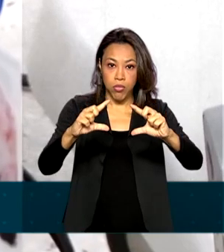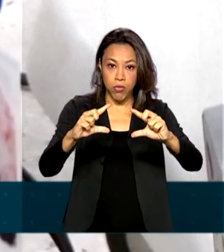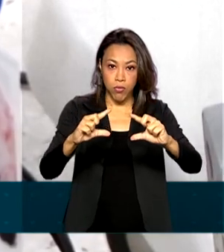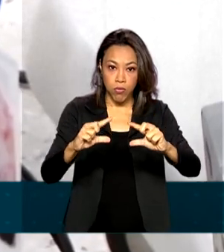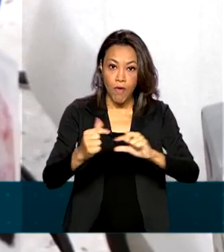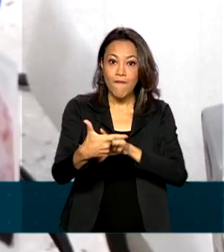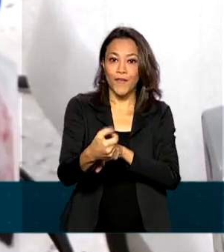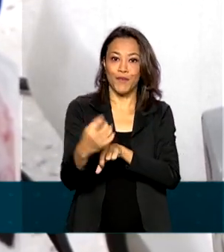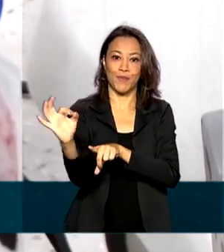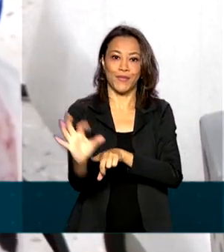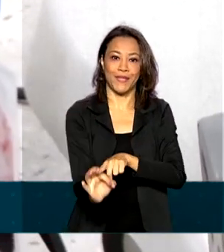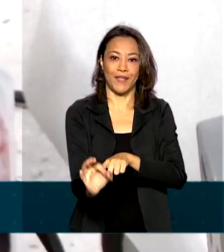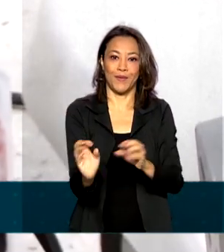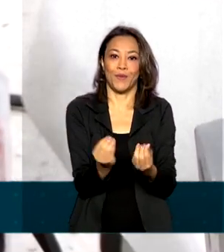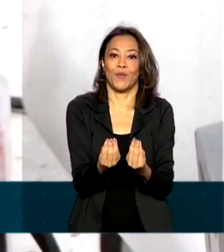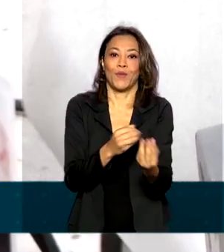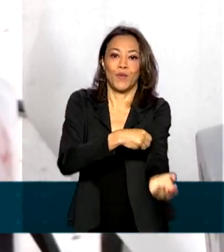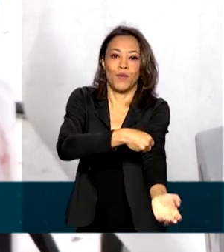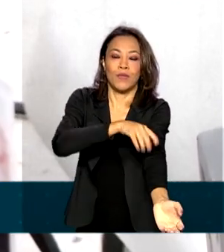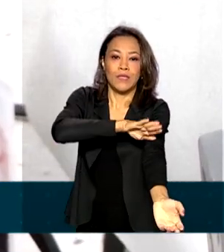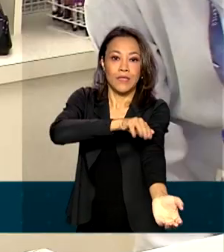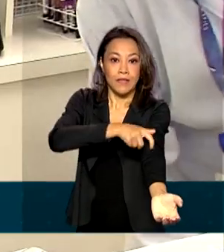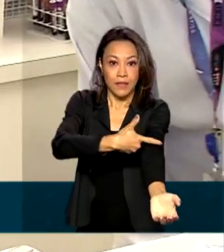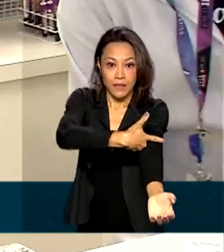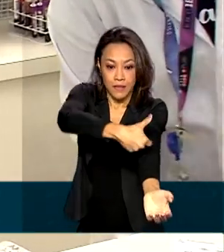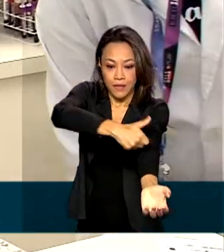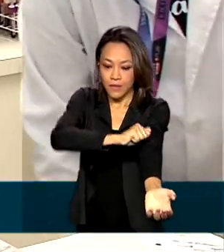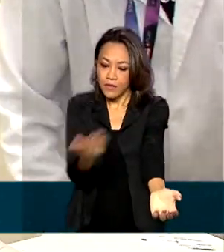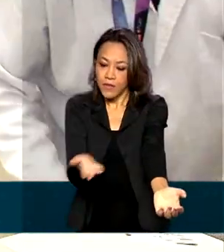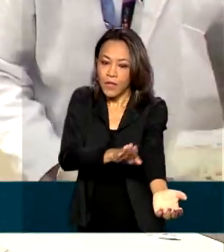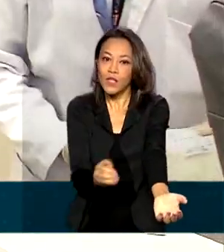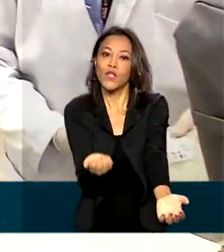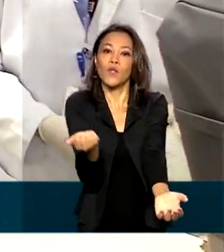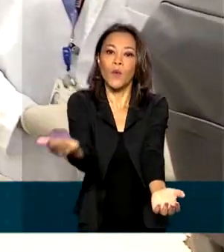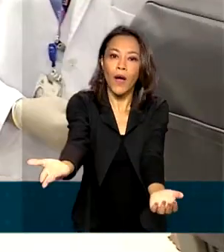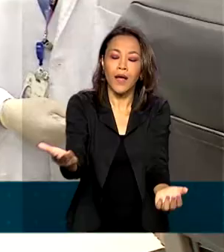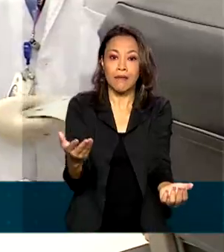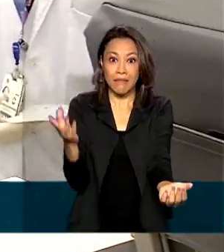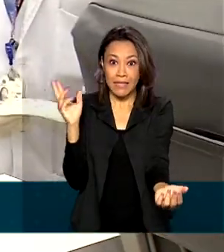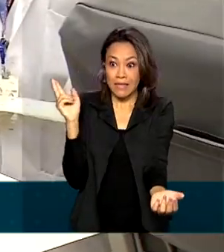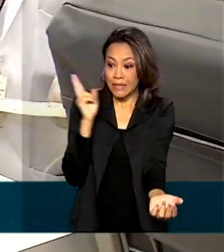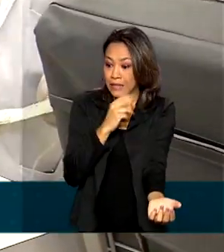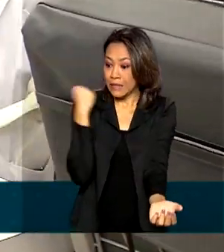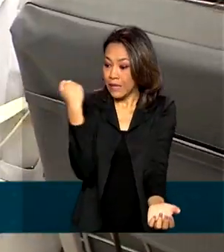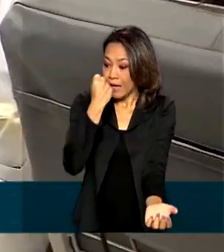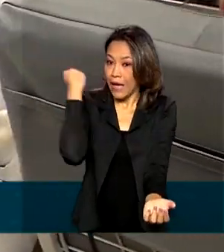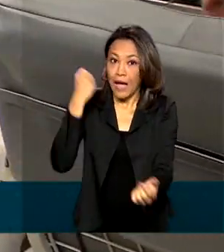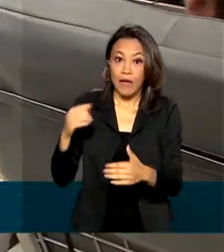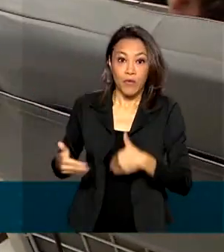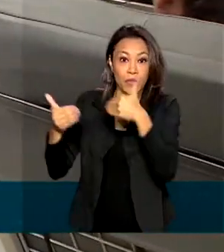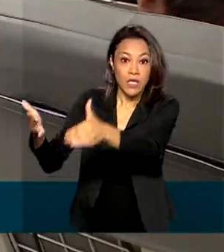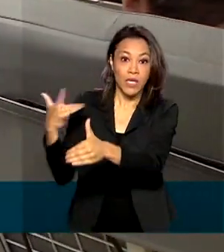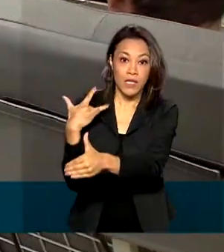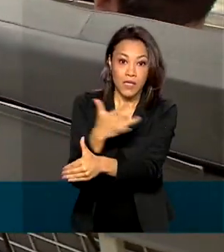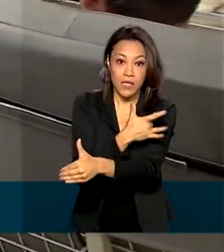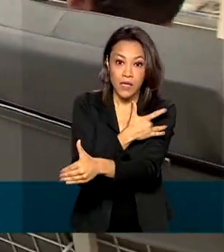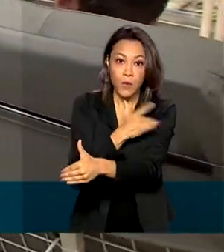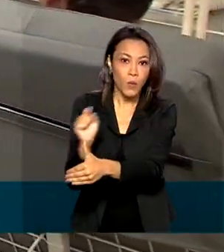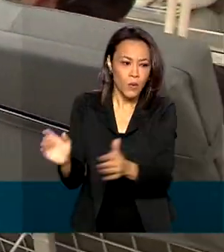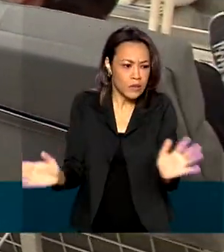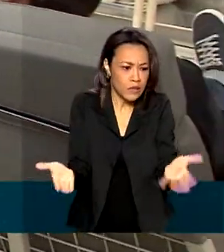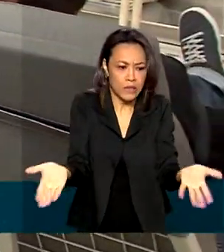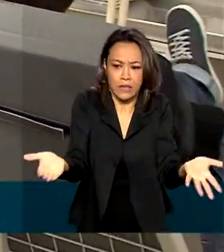20% no país. Para evitar que a situação se agrave, o Ministério da Saúde passou a incentivar a doação de sangue por